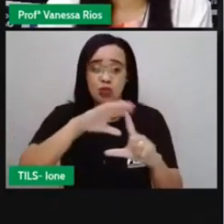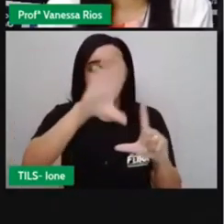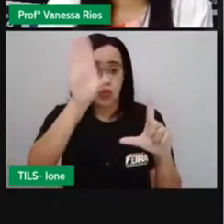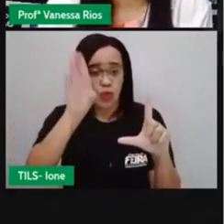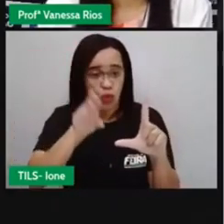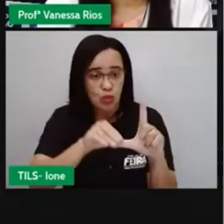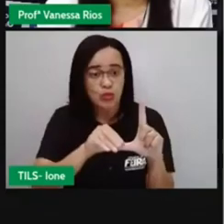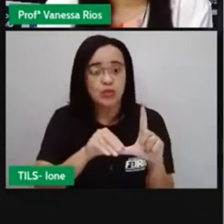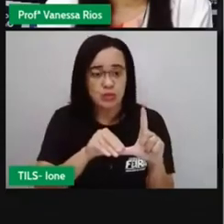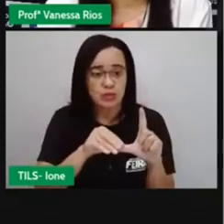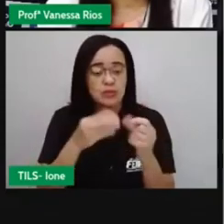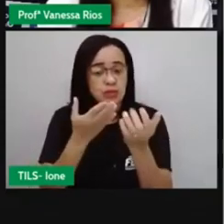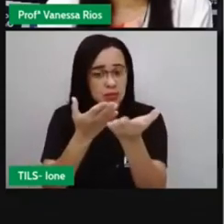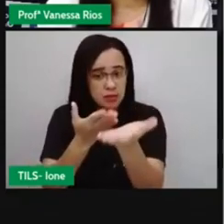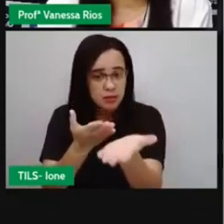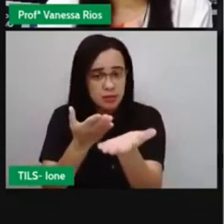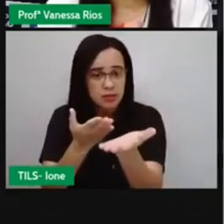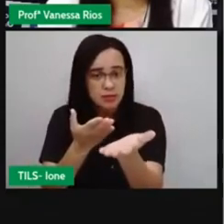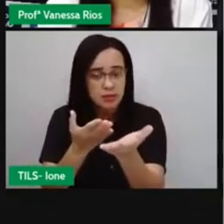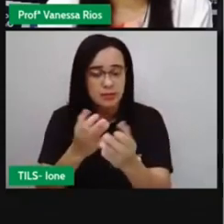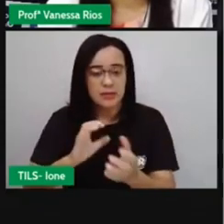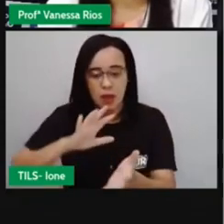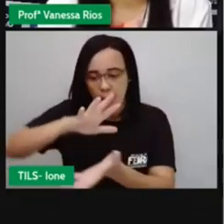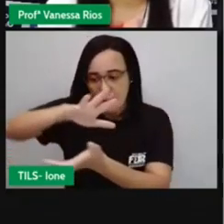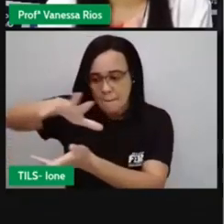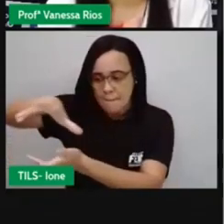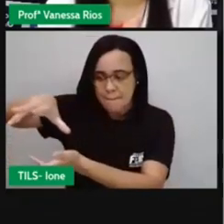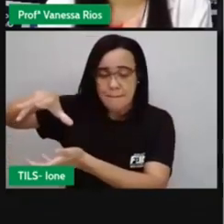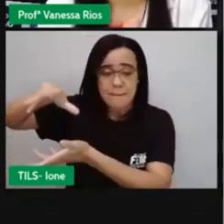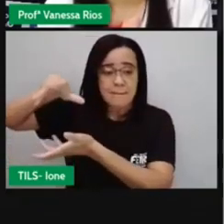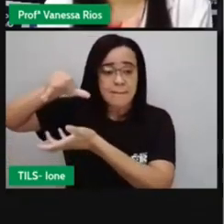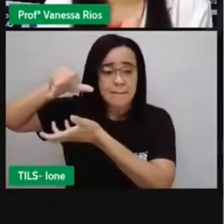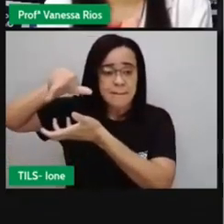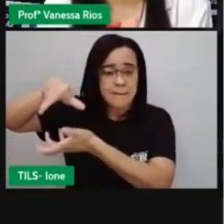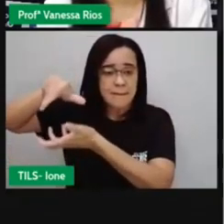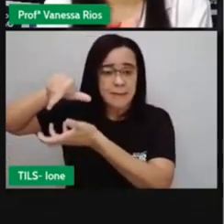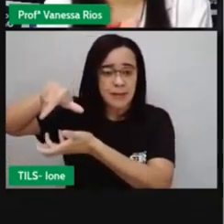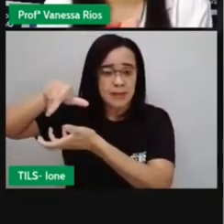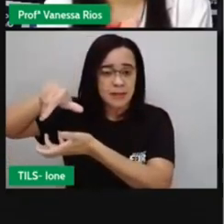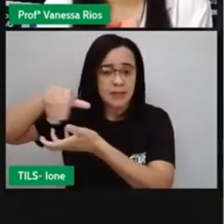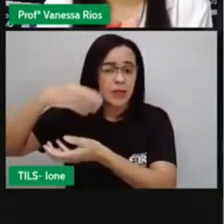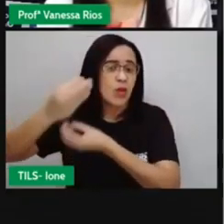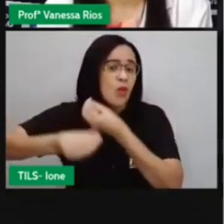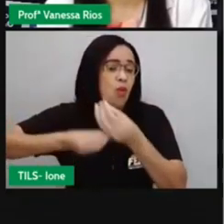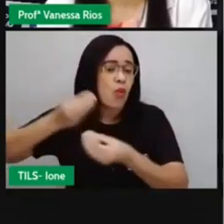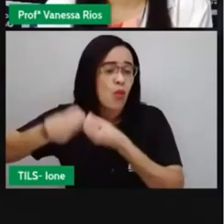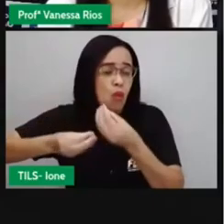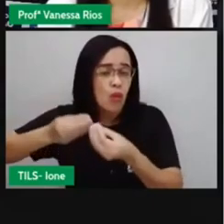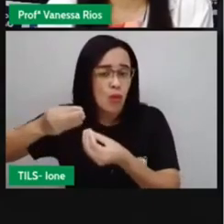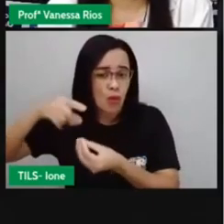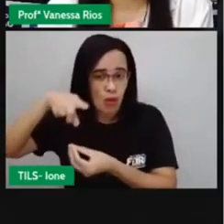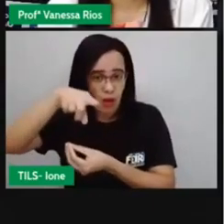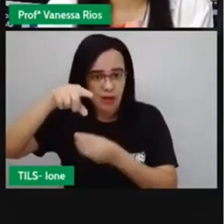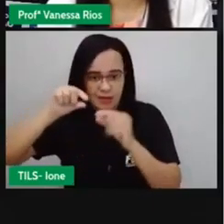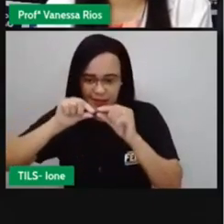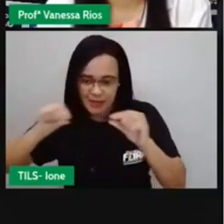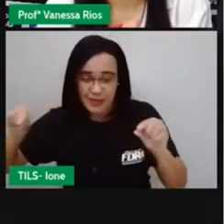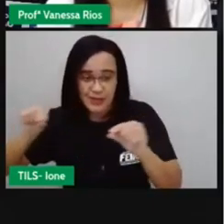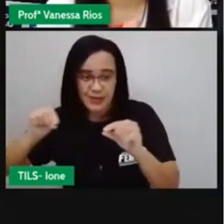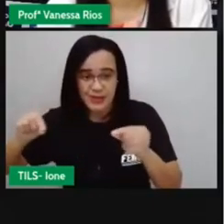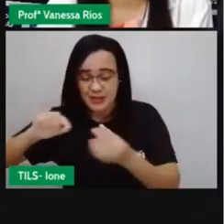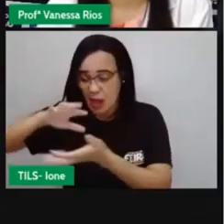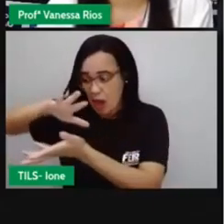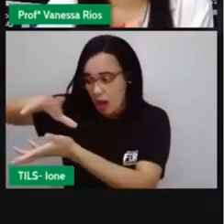aqui agora. Planeta em meio a uma crise de saúde. Que foi desenhado, né? Foi